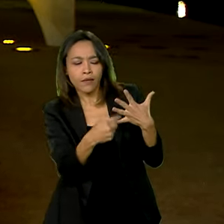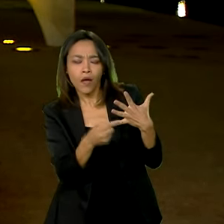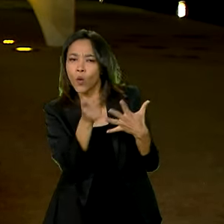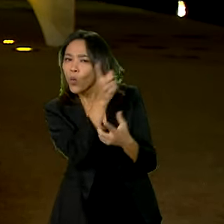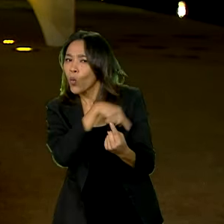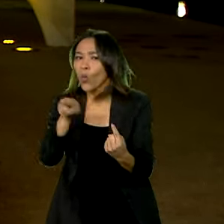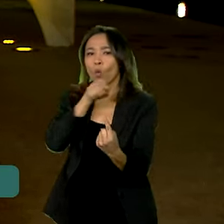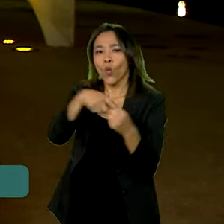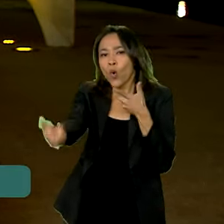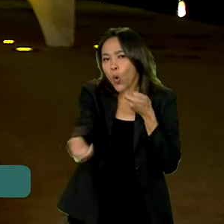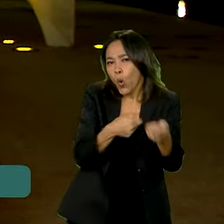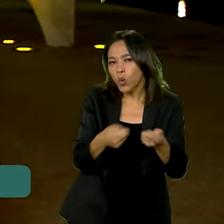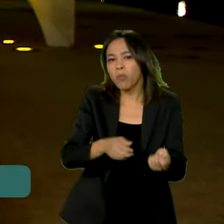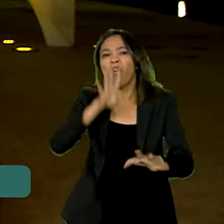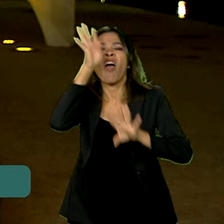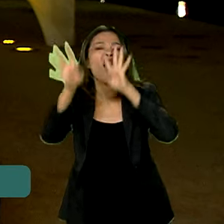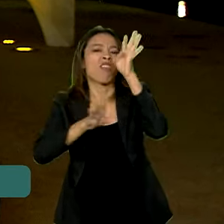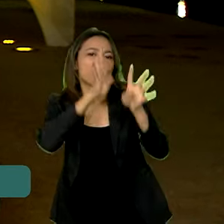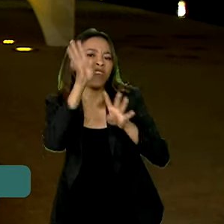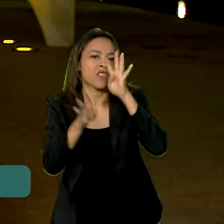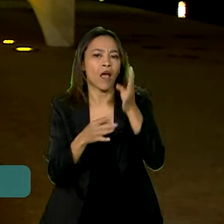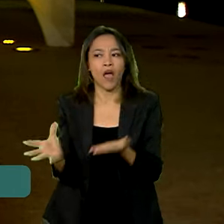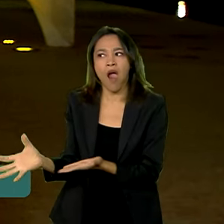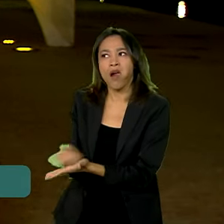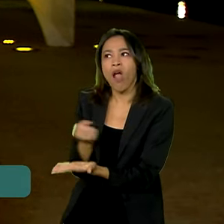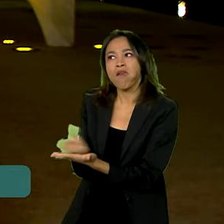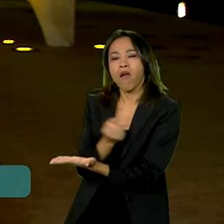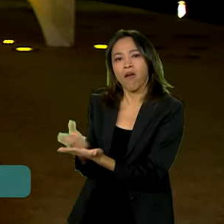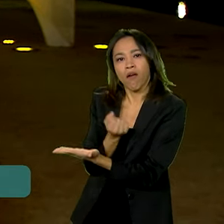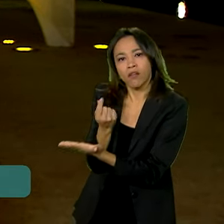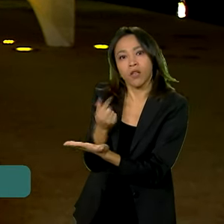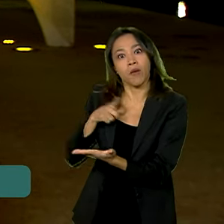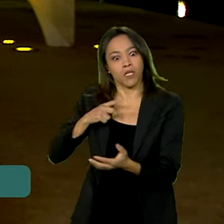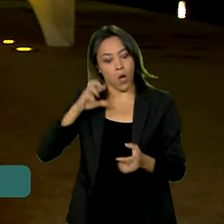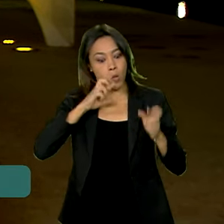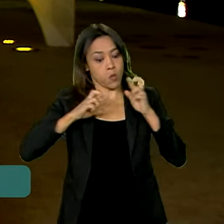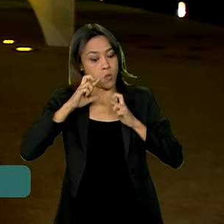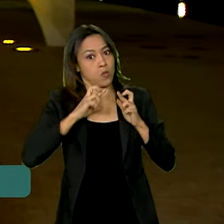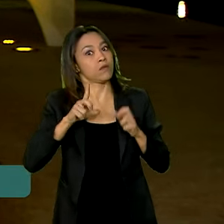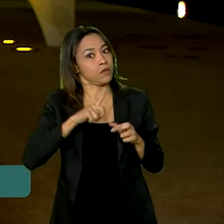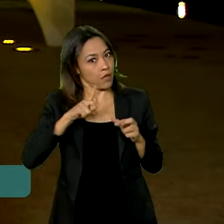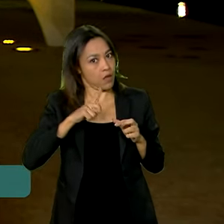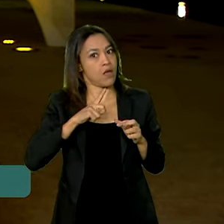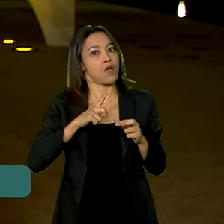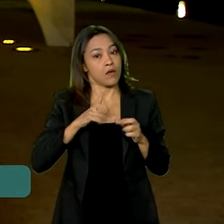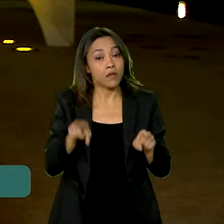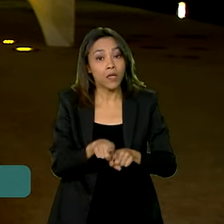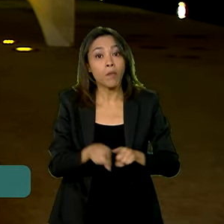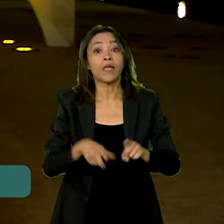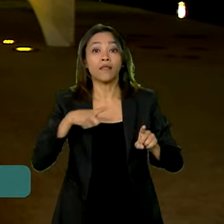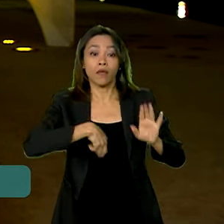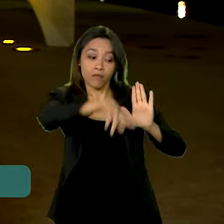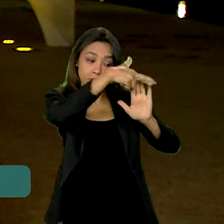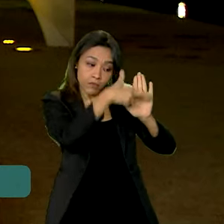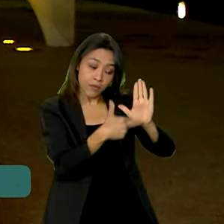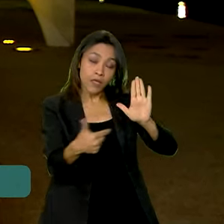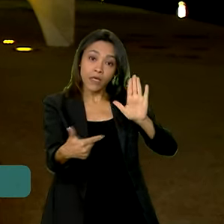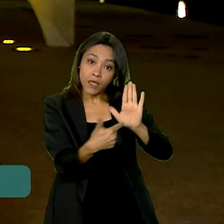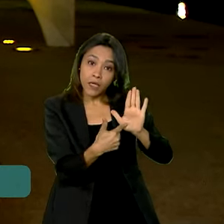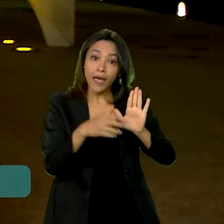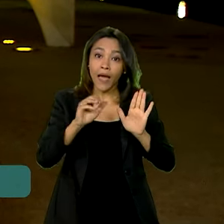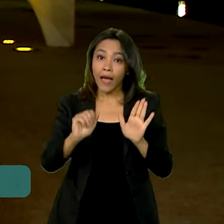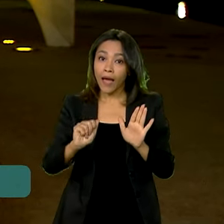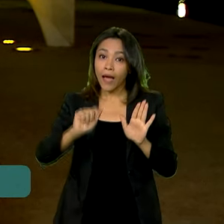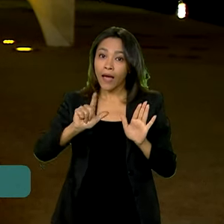o uso indiscriminado dos recursos e garantir a gestão fiscal responsável. Também determina que os benefícios da alíquota